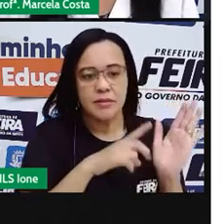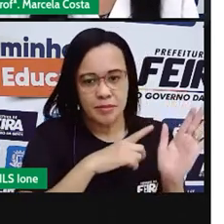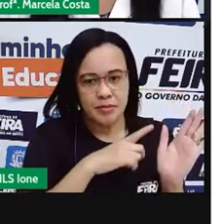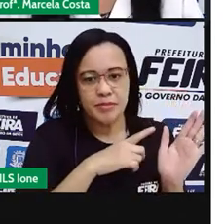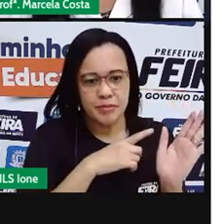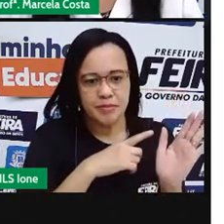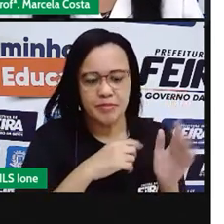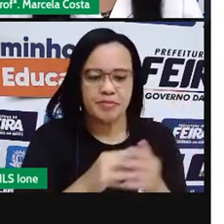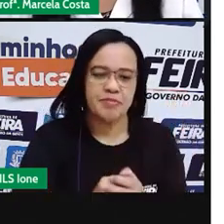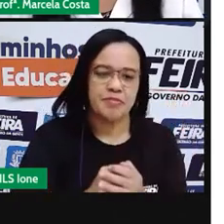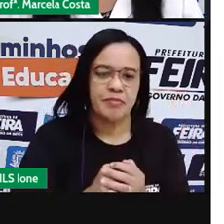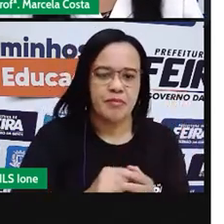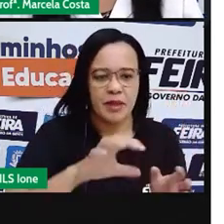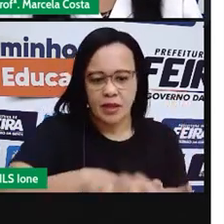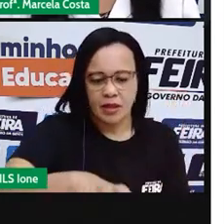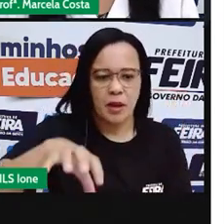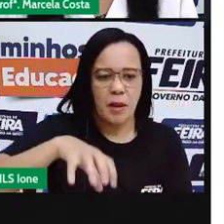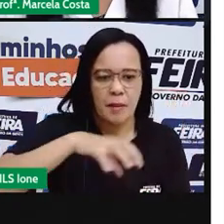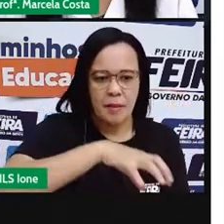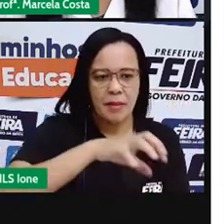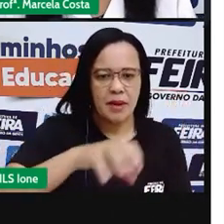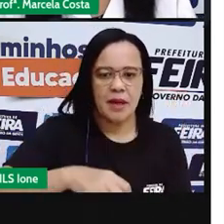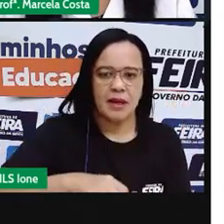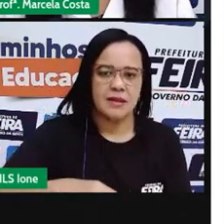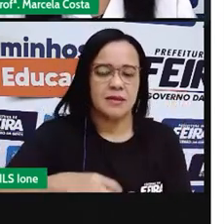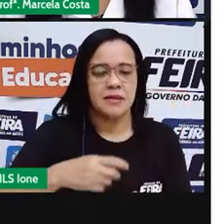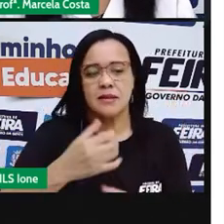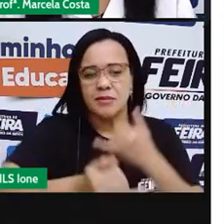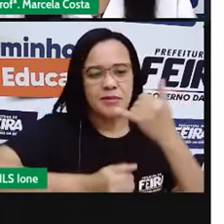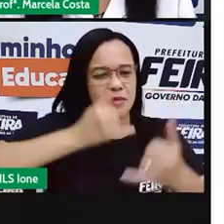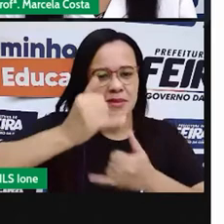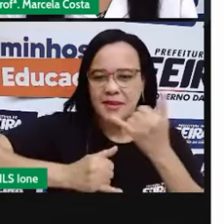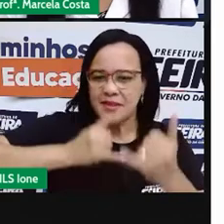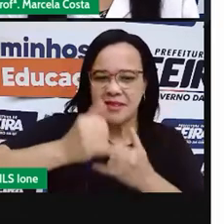parques? Quais são as negras?